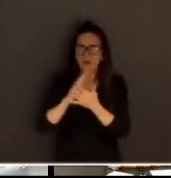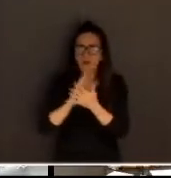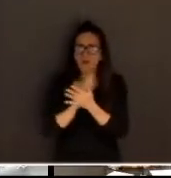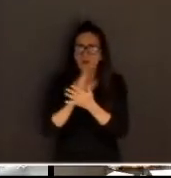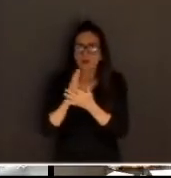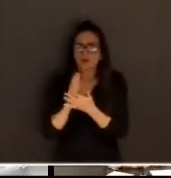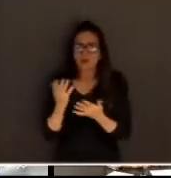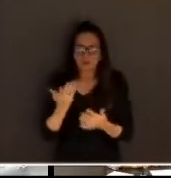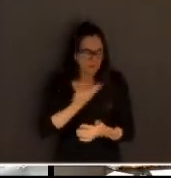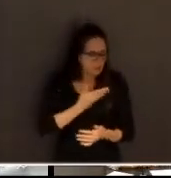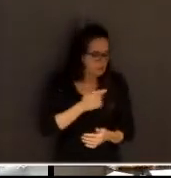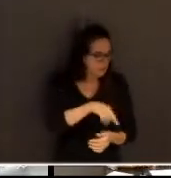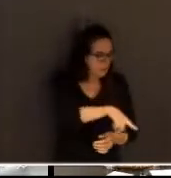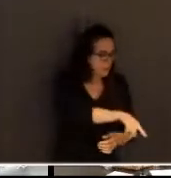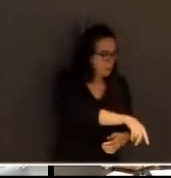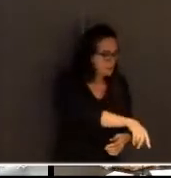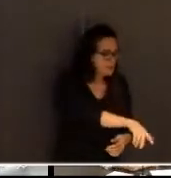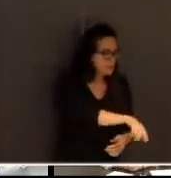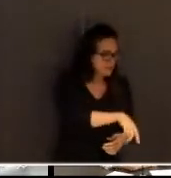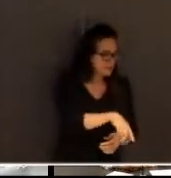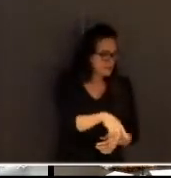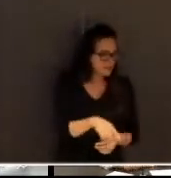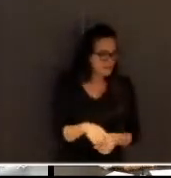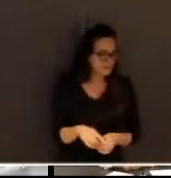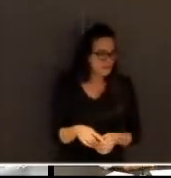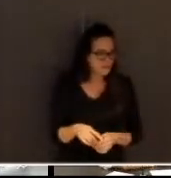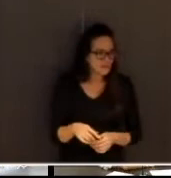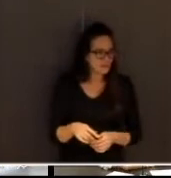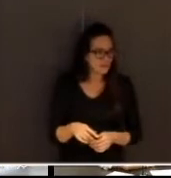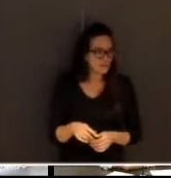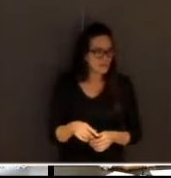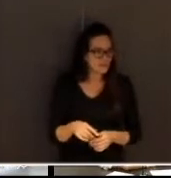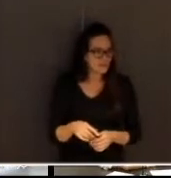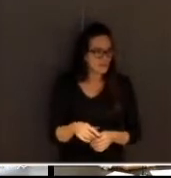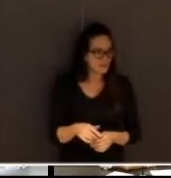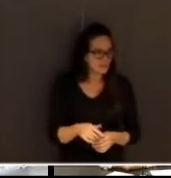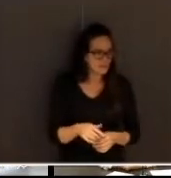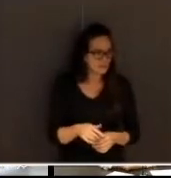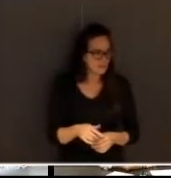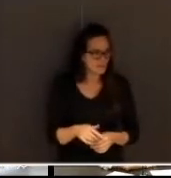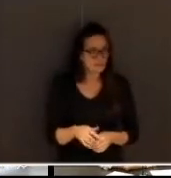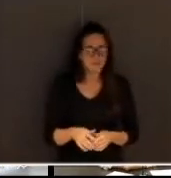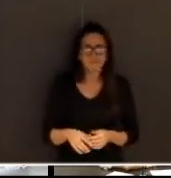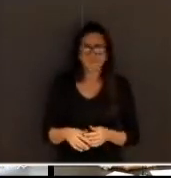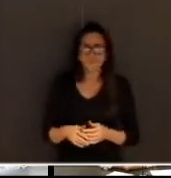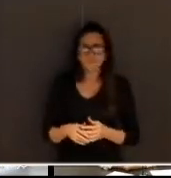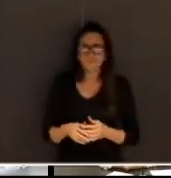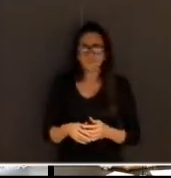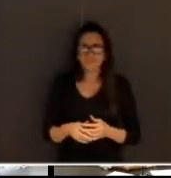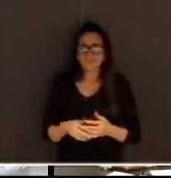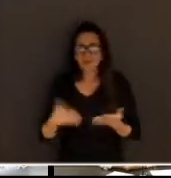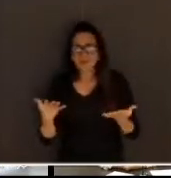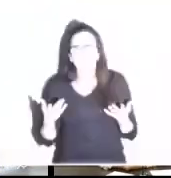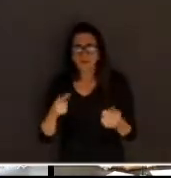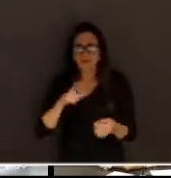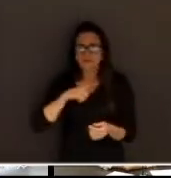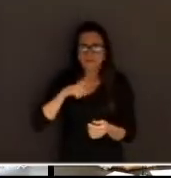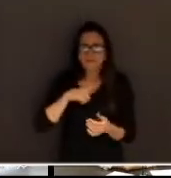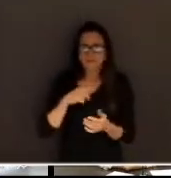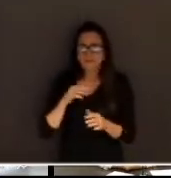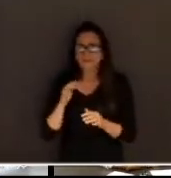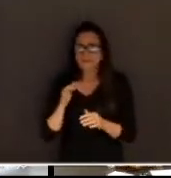a nossa assessoria de proteção à vida e elaboramos, então, uma nota técnica para apresentar